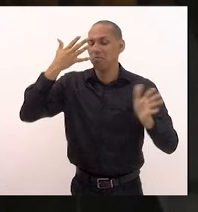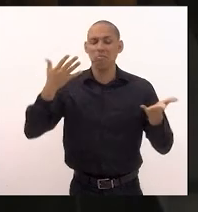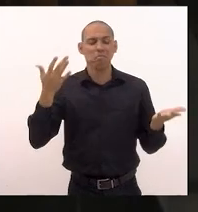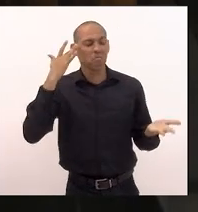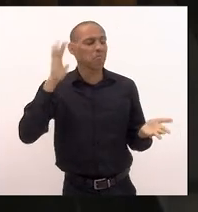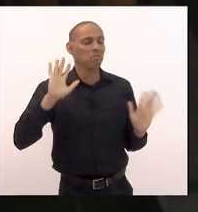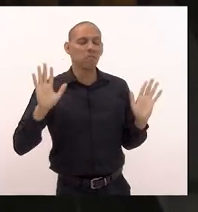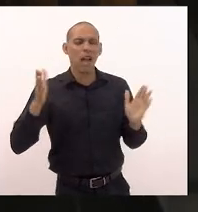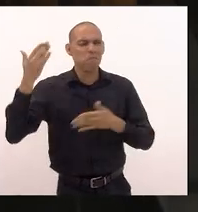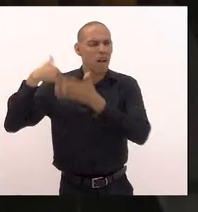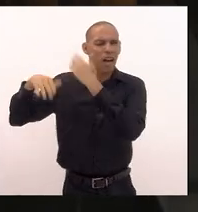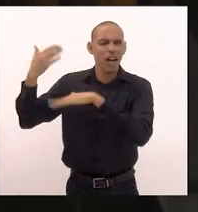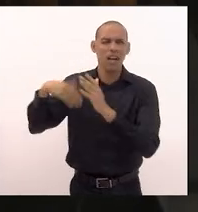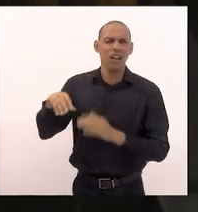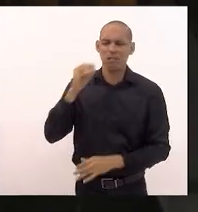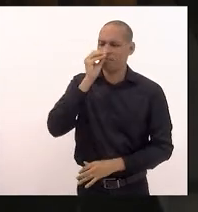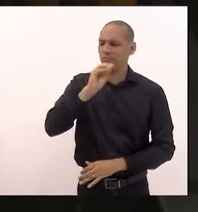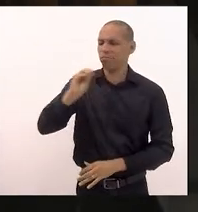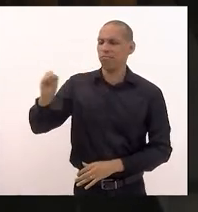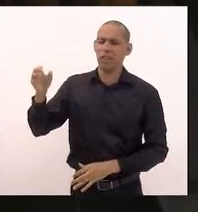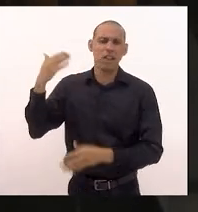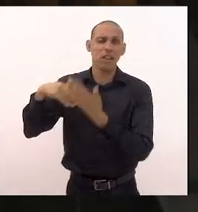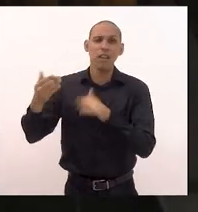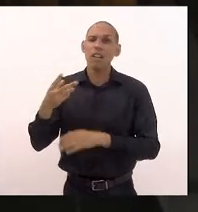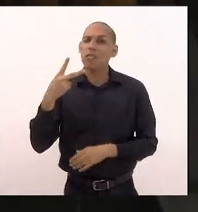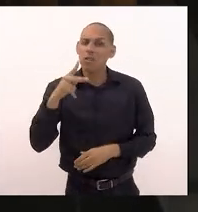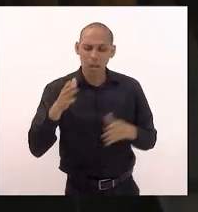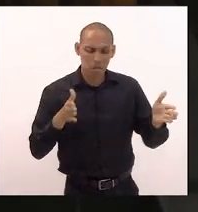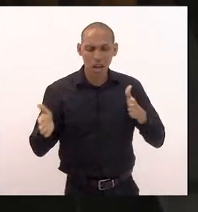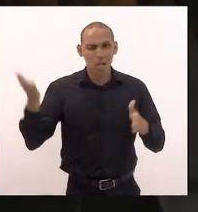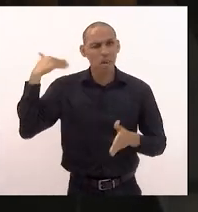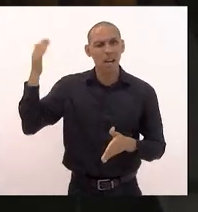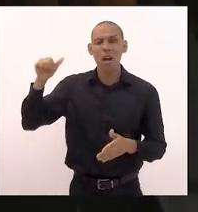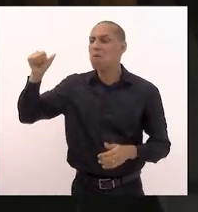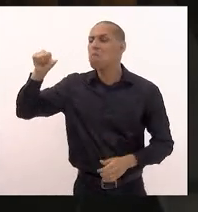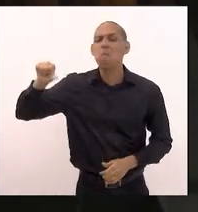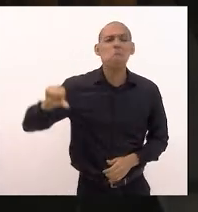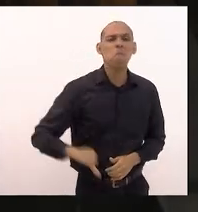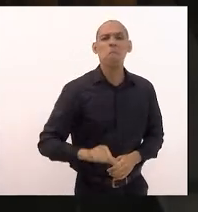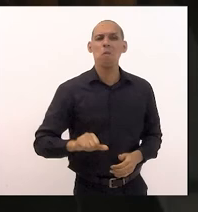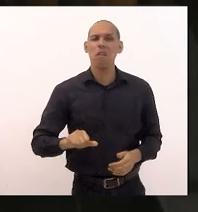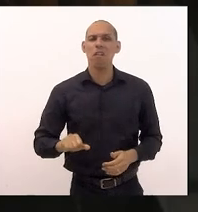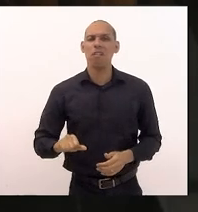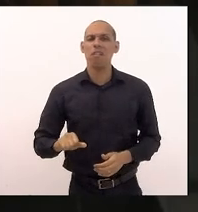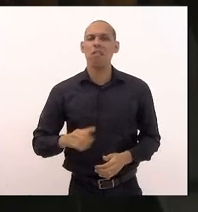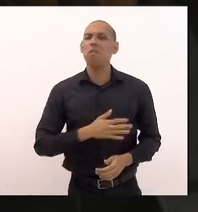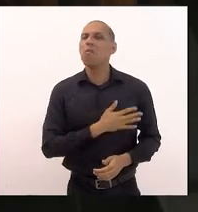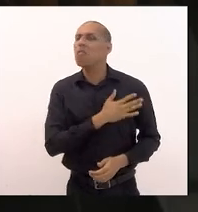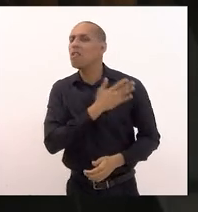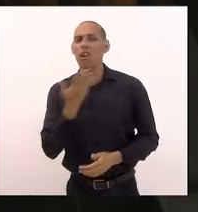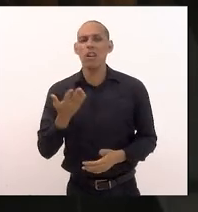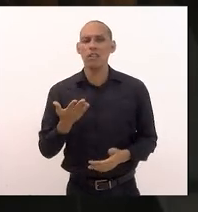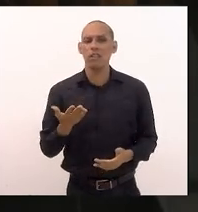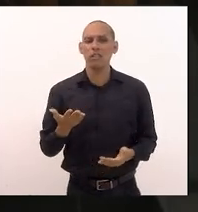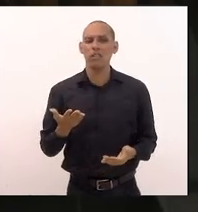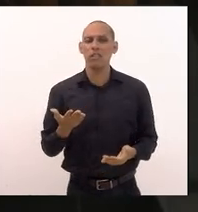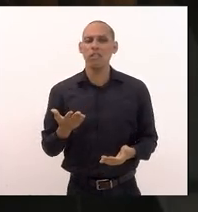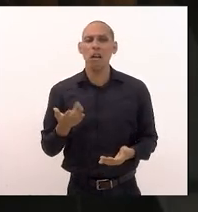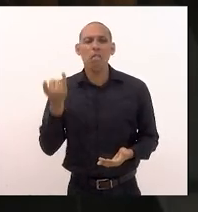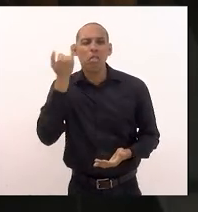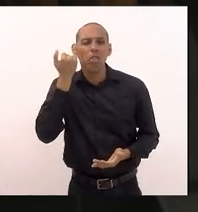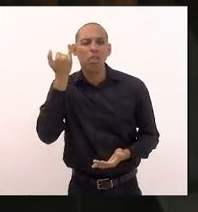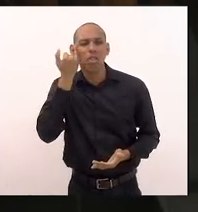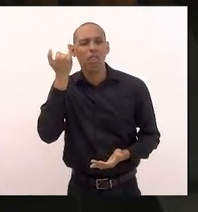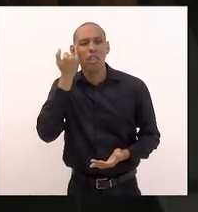sobretudo no passado o seu mandato foi pífio no que diz respeito à fiscalização o seu mandato é muito preguiçoso